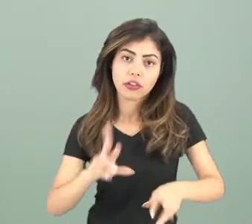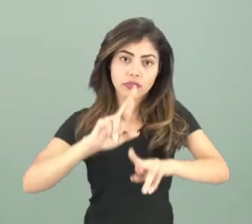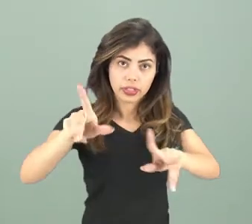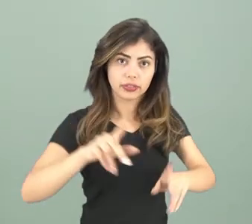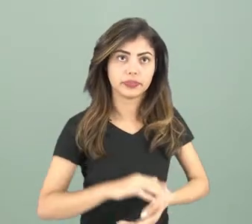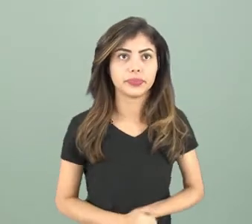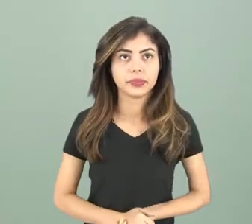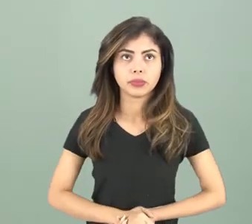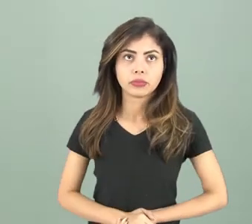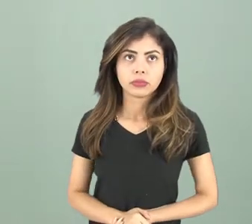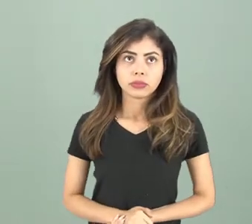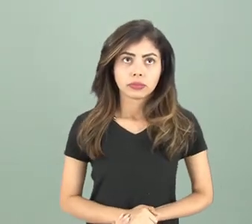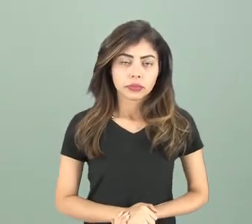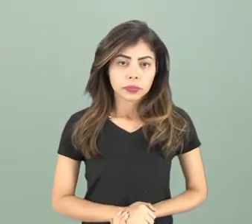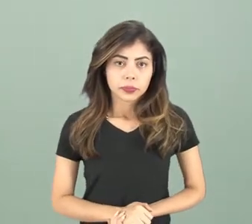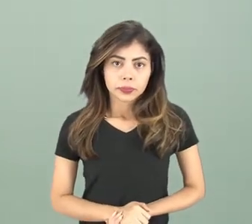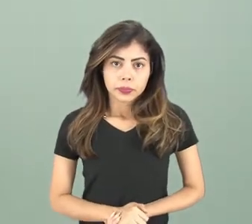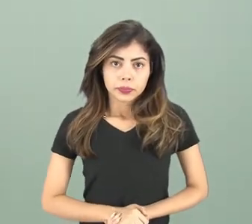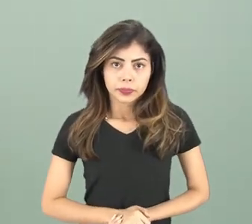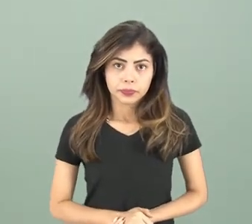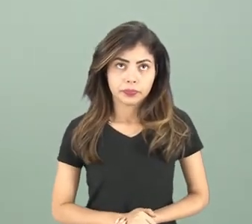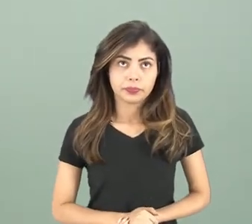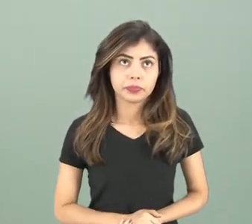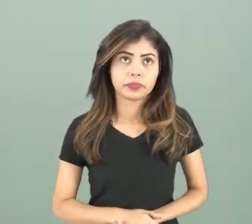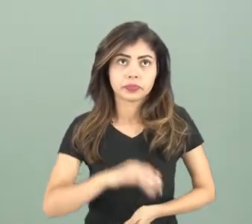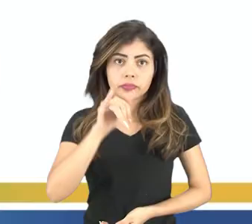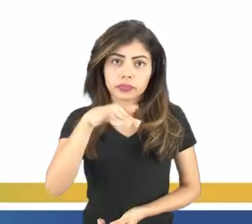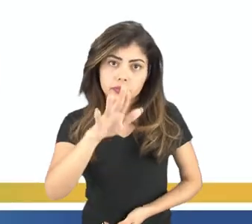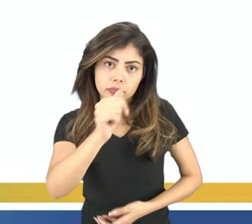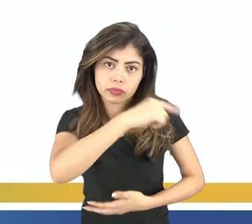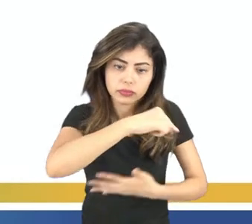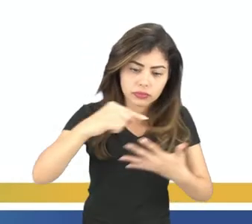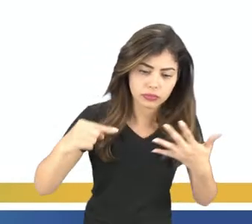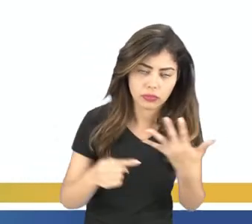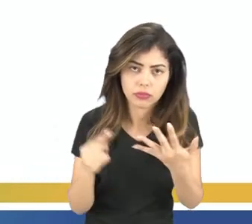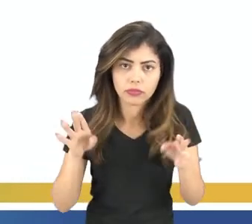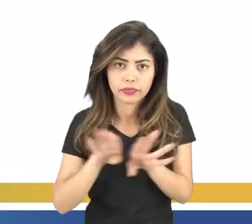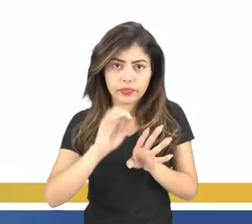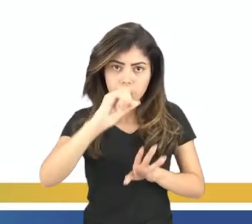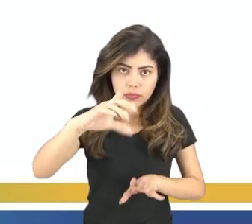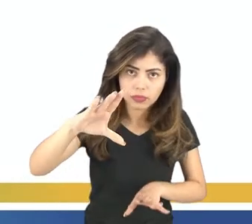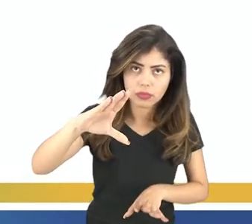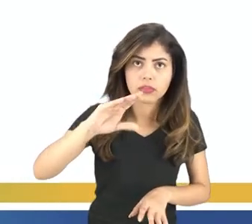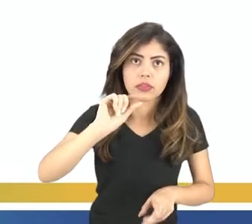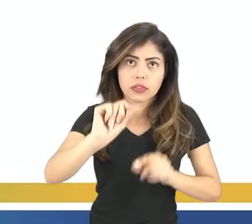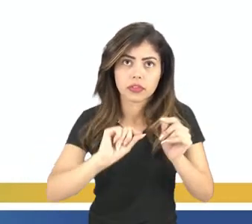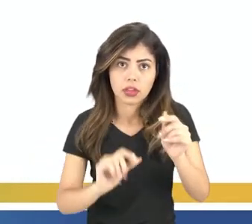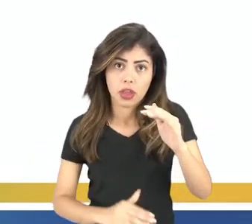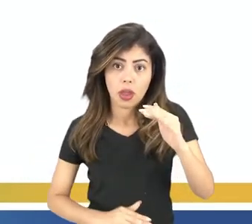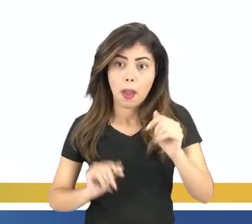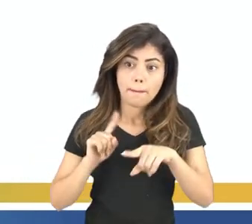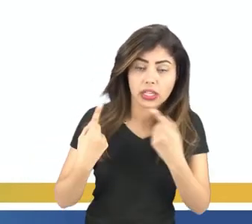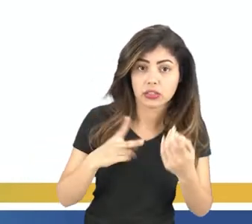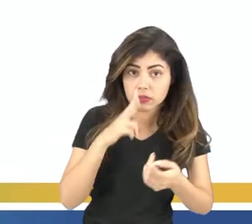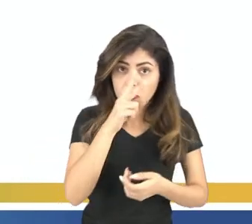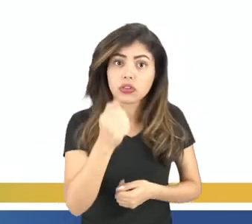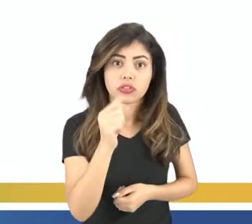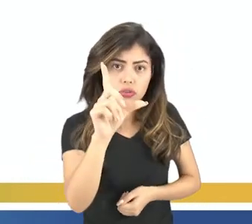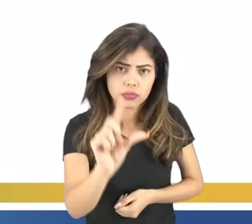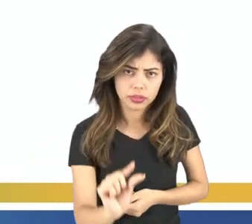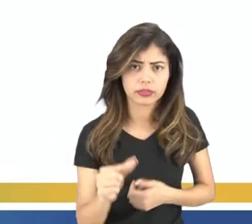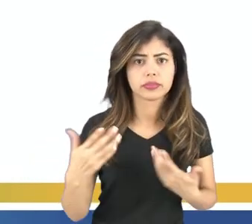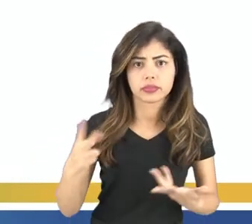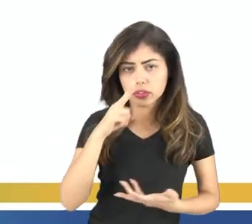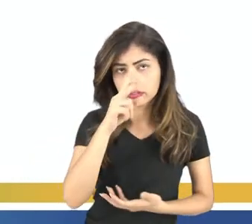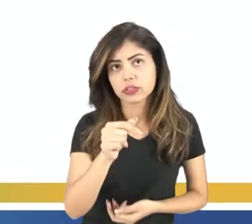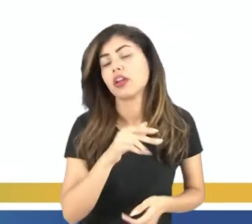diferentes. Prossigamos. Os imãs, eles são classificados com um tipo mais forte e menos forte. Os